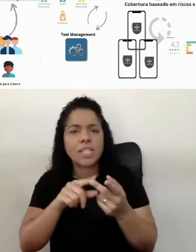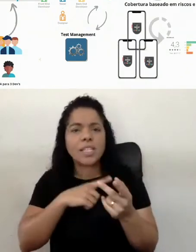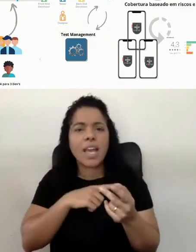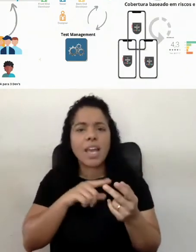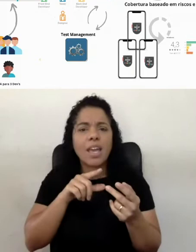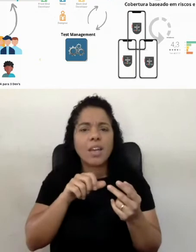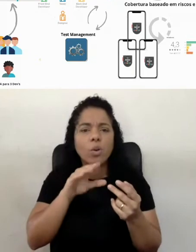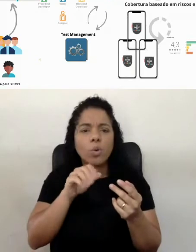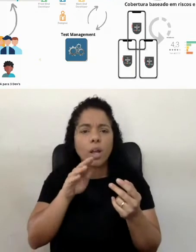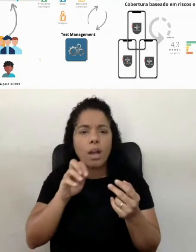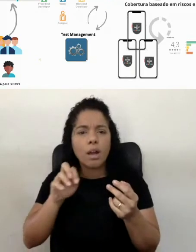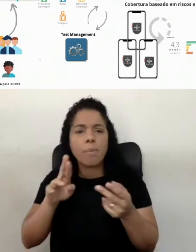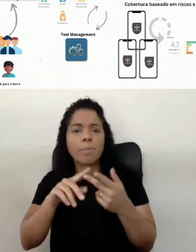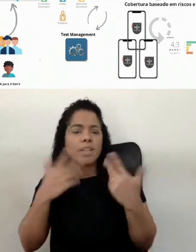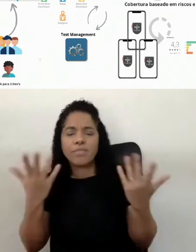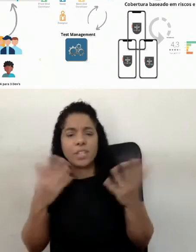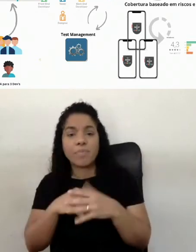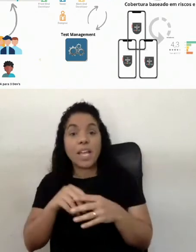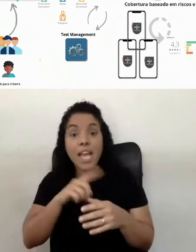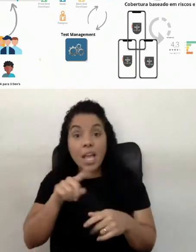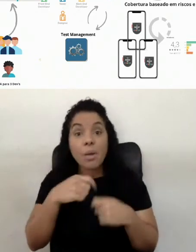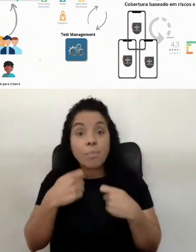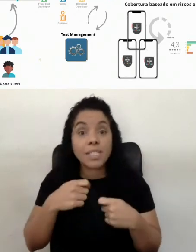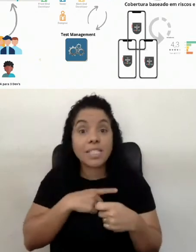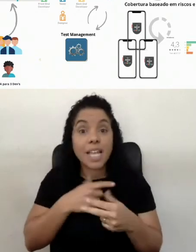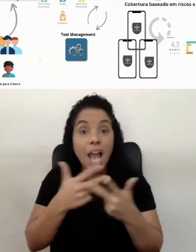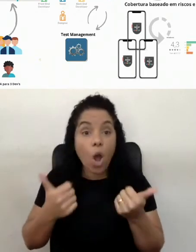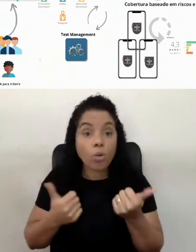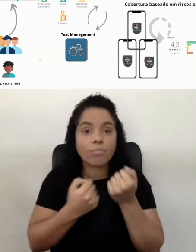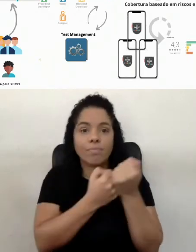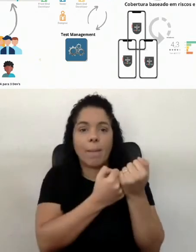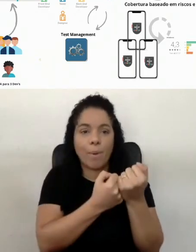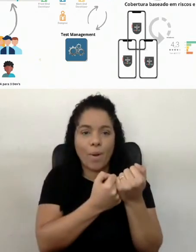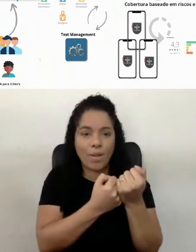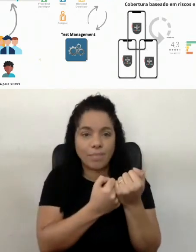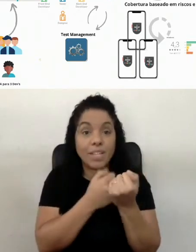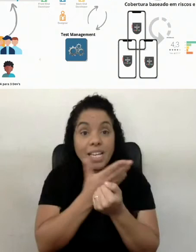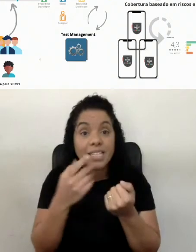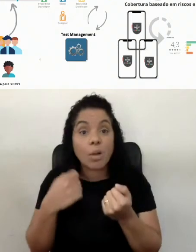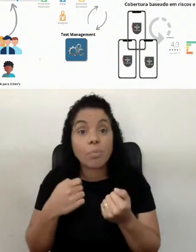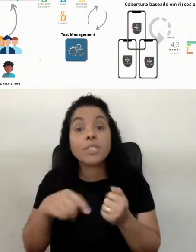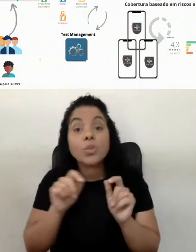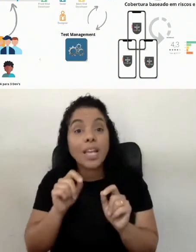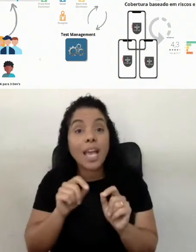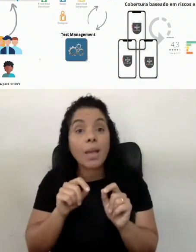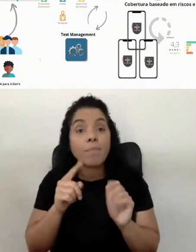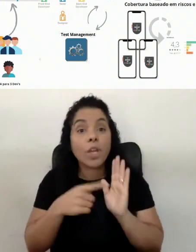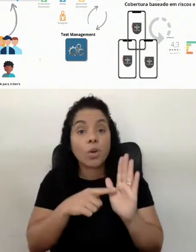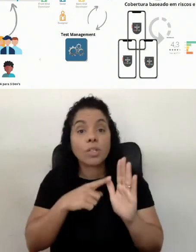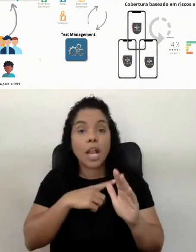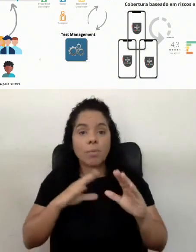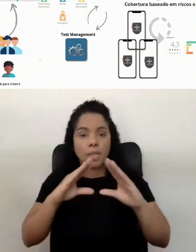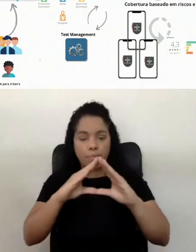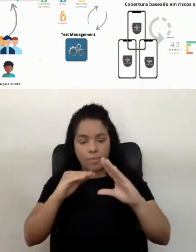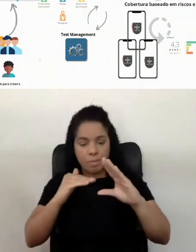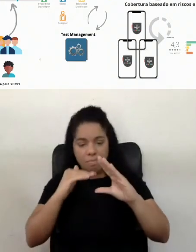enfim. Mas só que, poxa, eu tenho que ter algo que me apoie. E aí, no caso aqui, eu trago aqui a pirâmide de teste